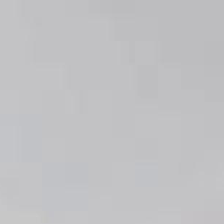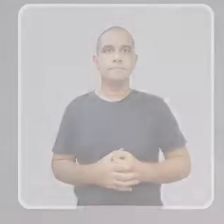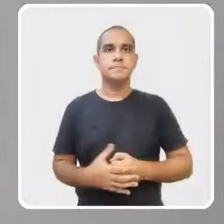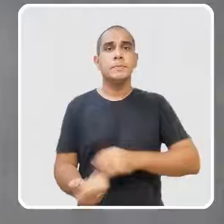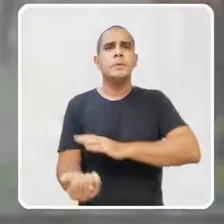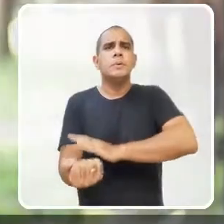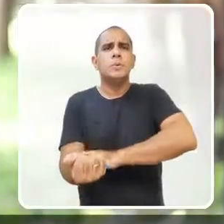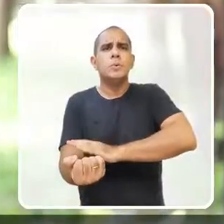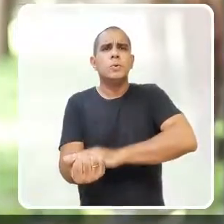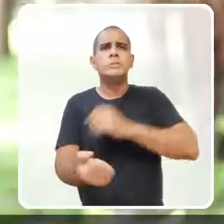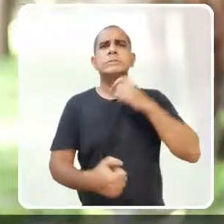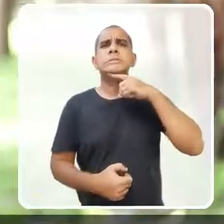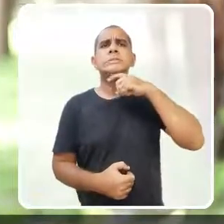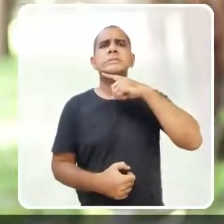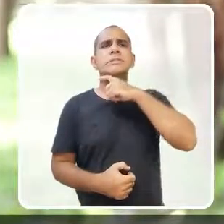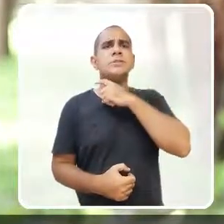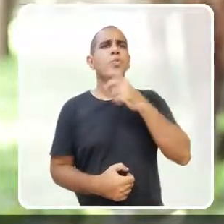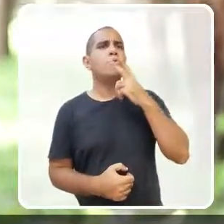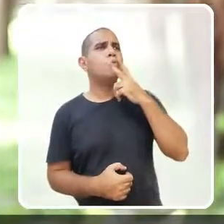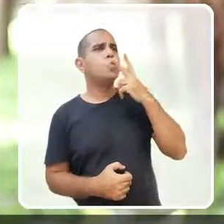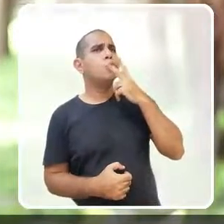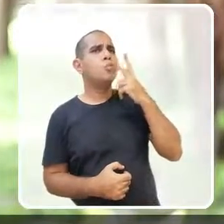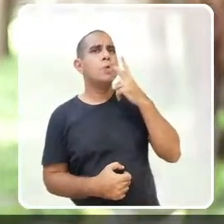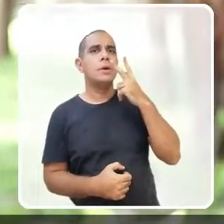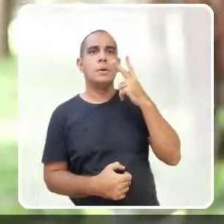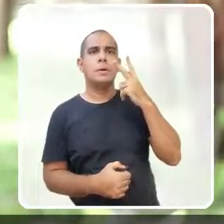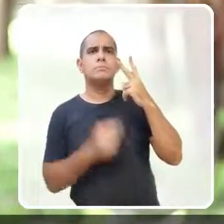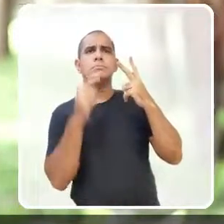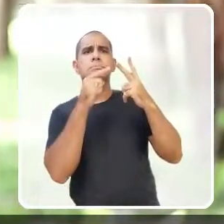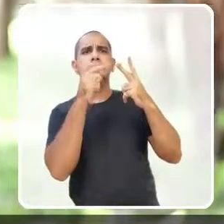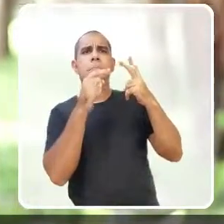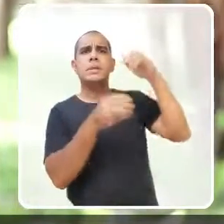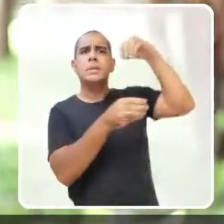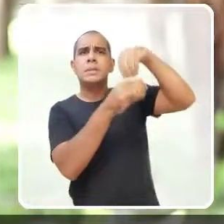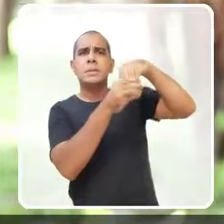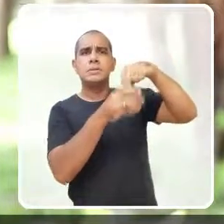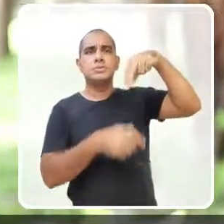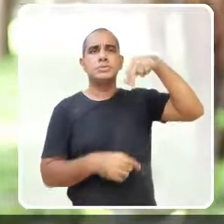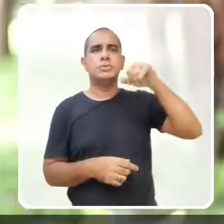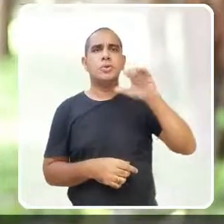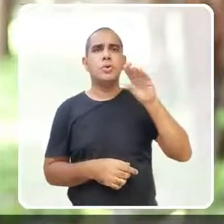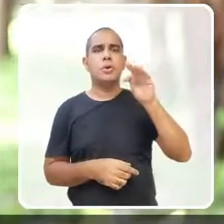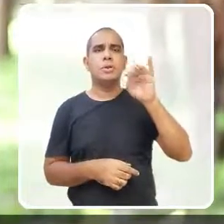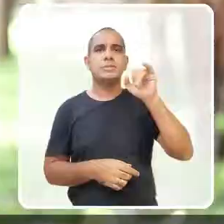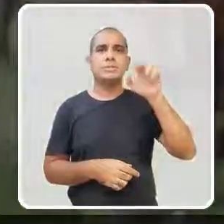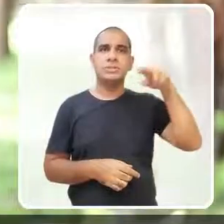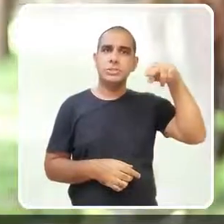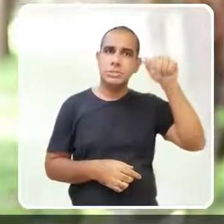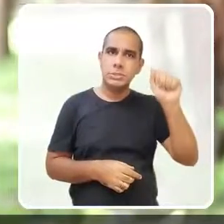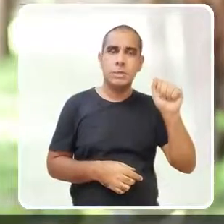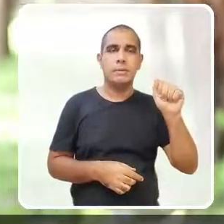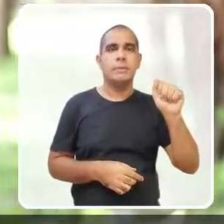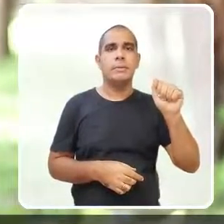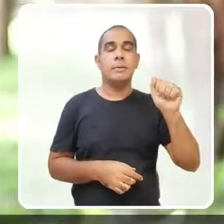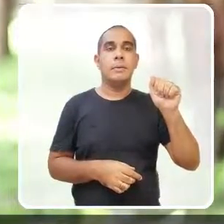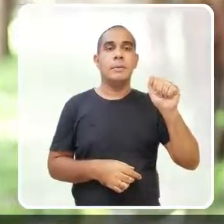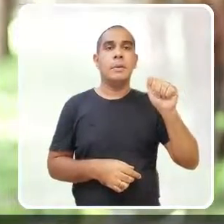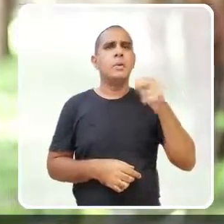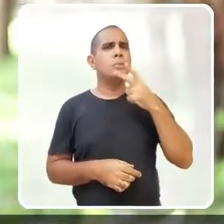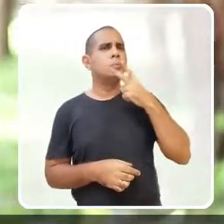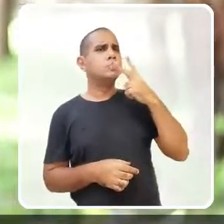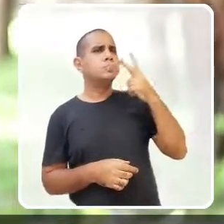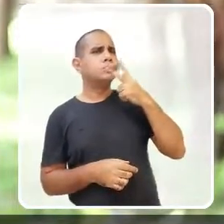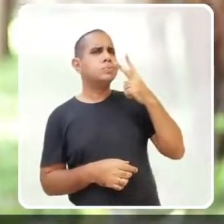A dependência tabágica está muito associada à nicotina. Como o